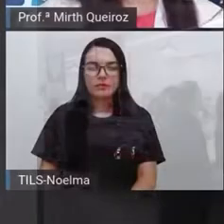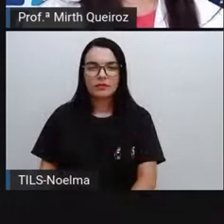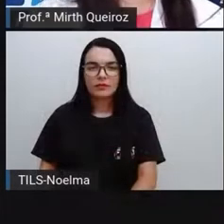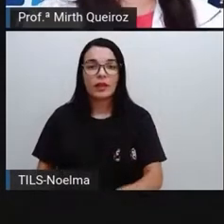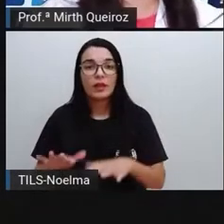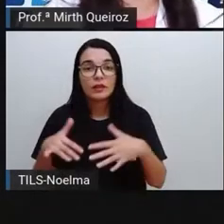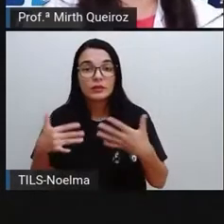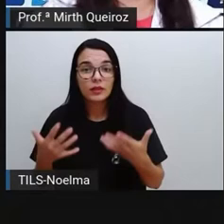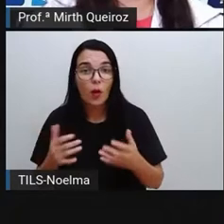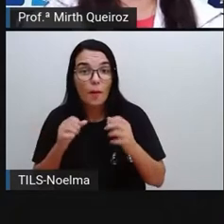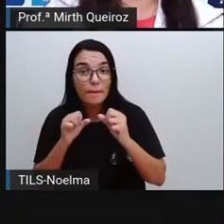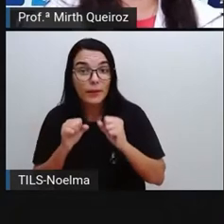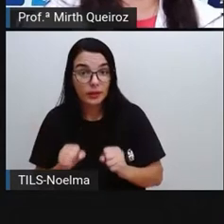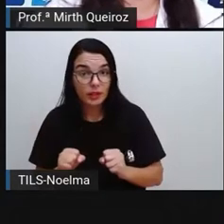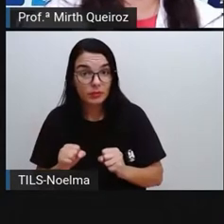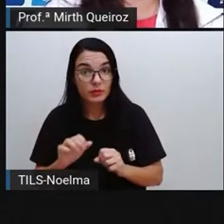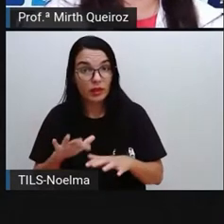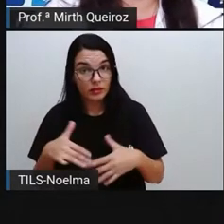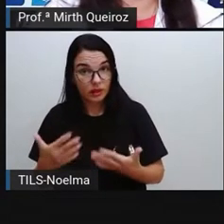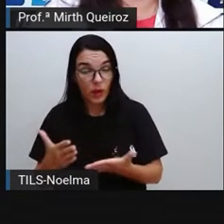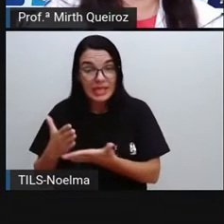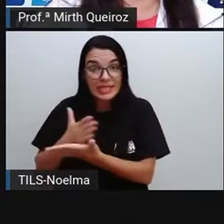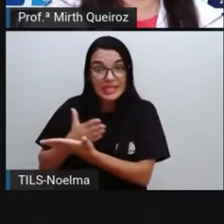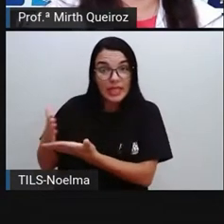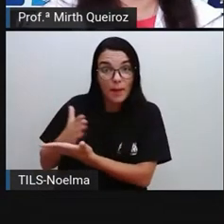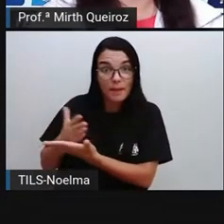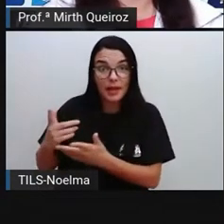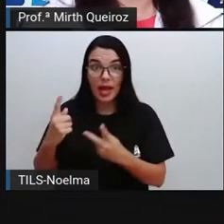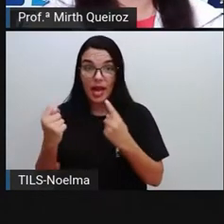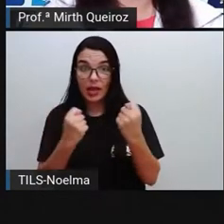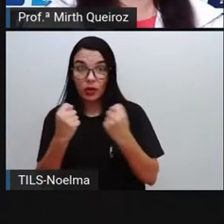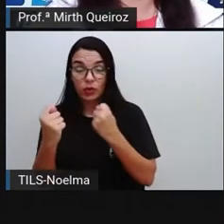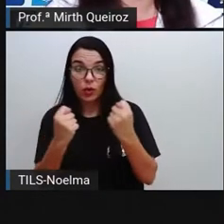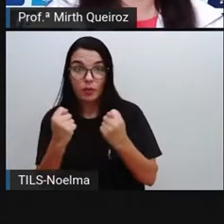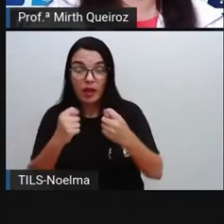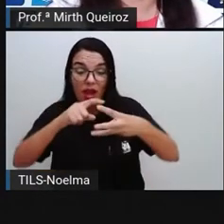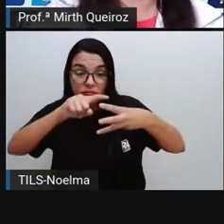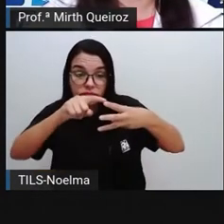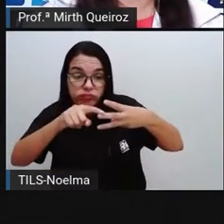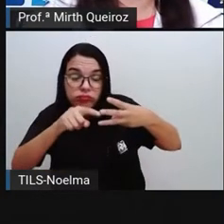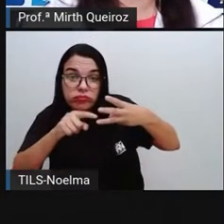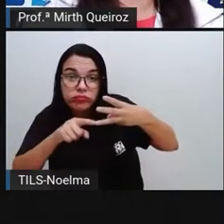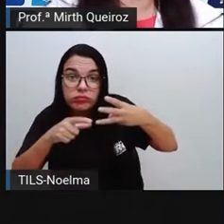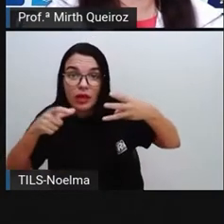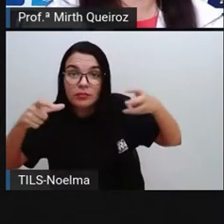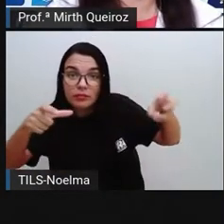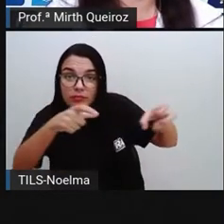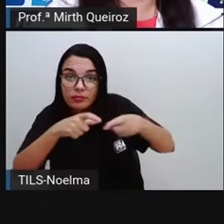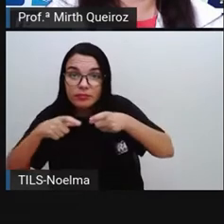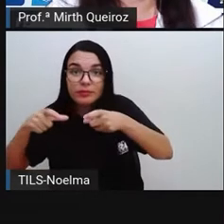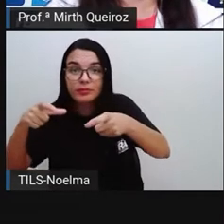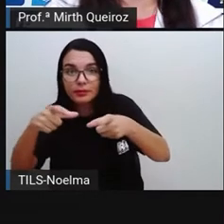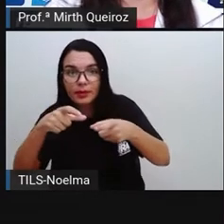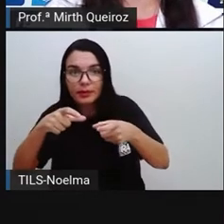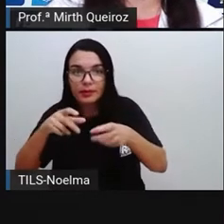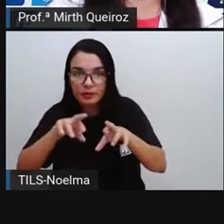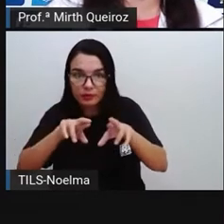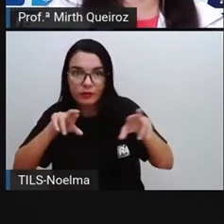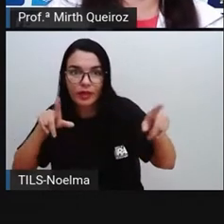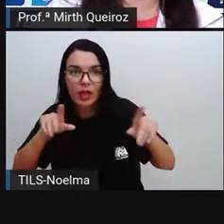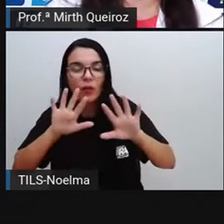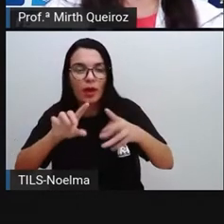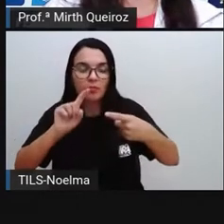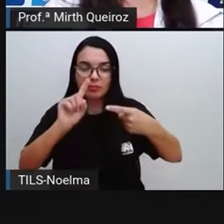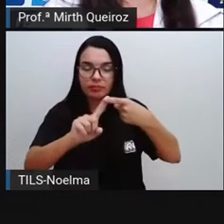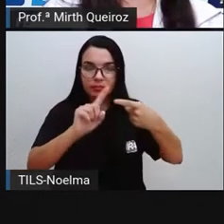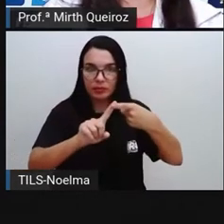Então, nós podemos separar a economia em três campos distintos, três campos diferentes. Quais são os